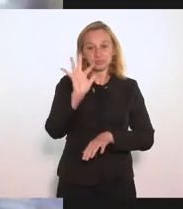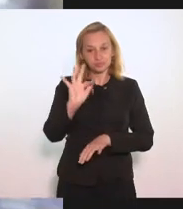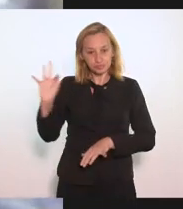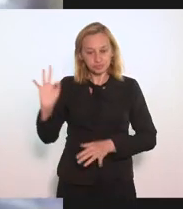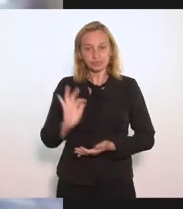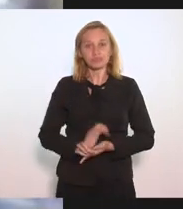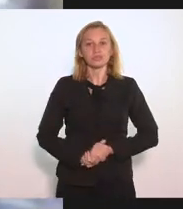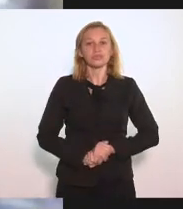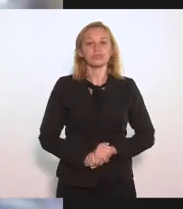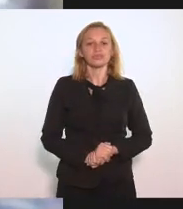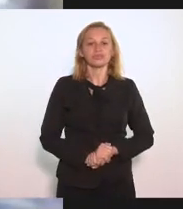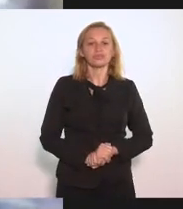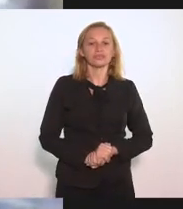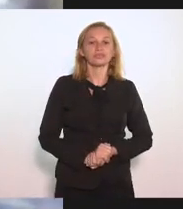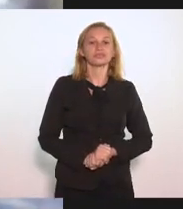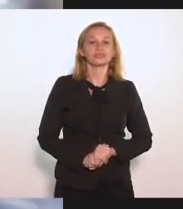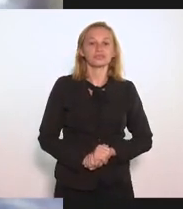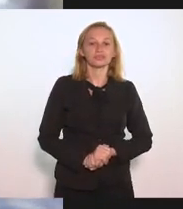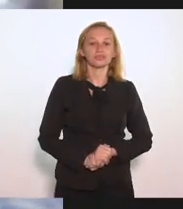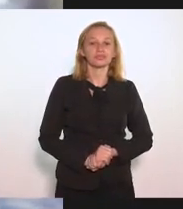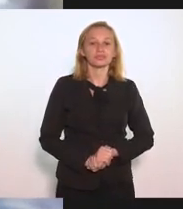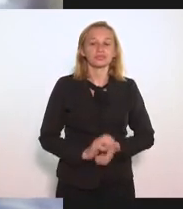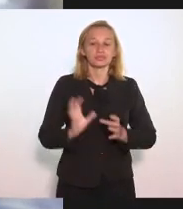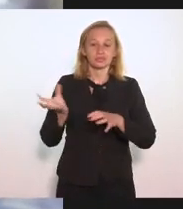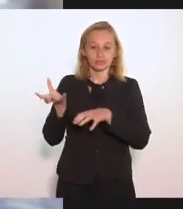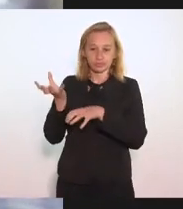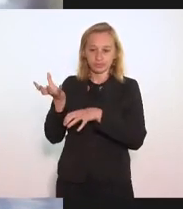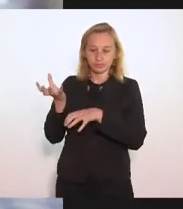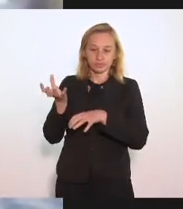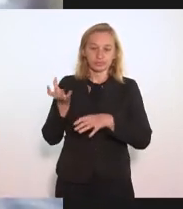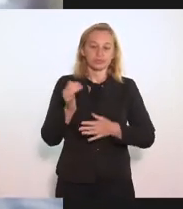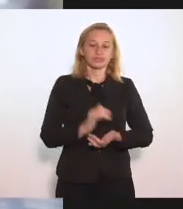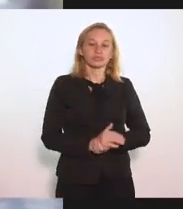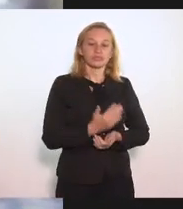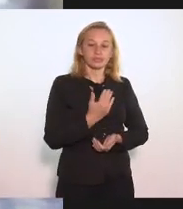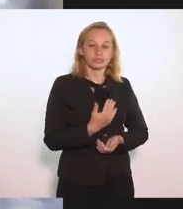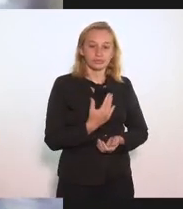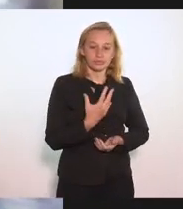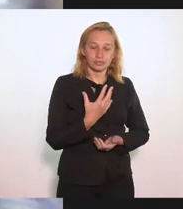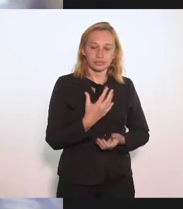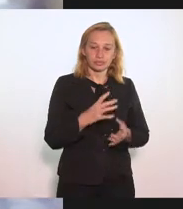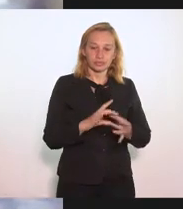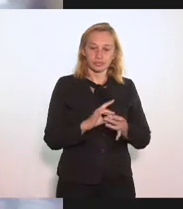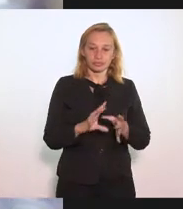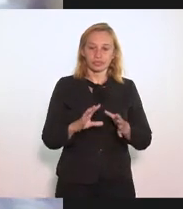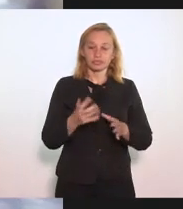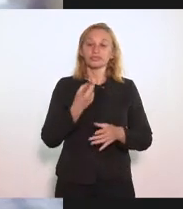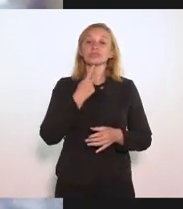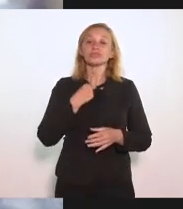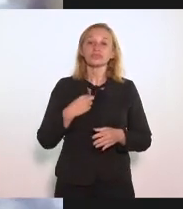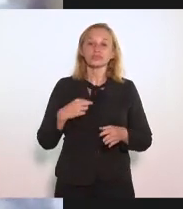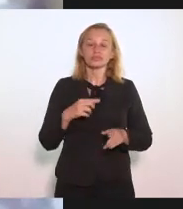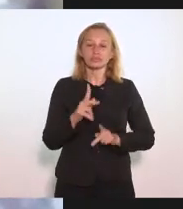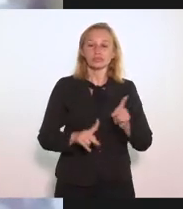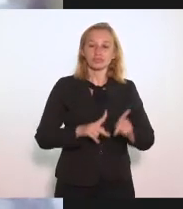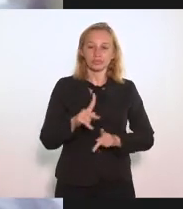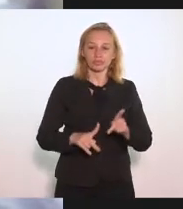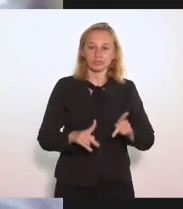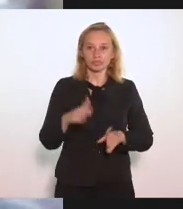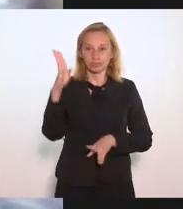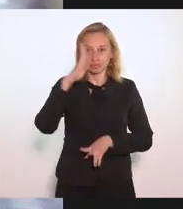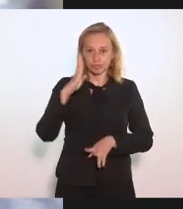E que foi Estabelecido Pelo Congresso Nacional Como a vontade Soberana Do povo Brasileiro